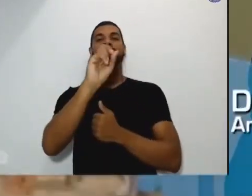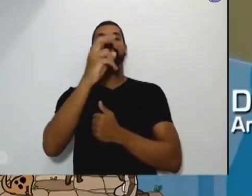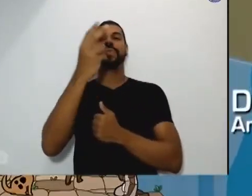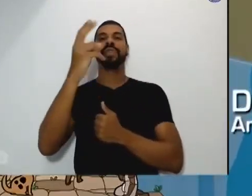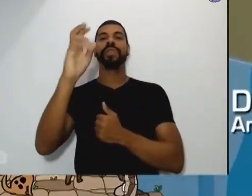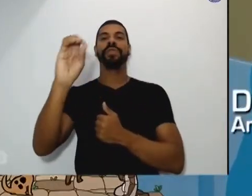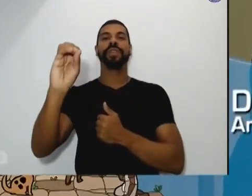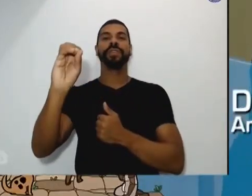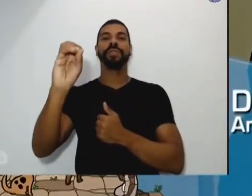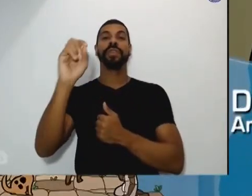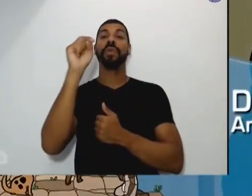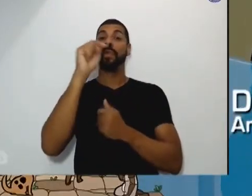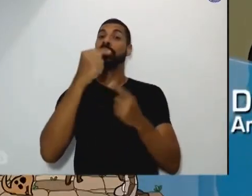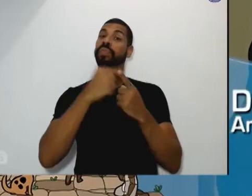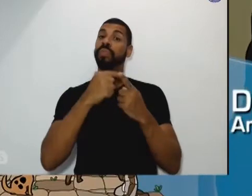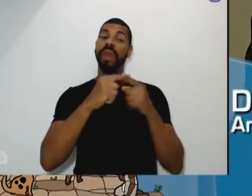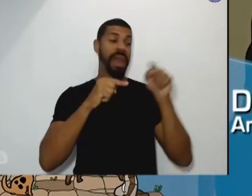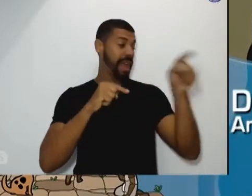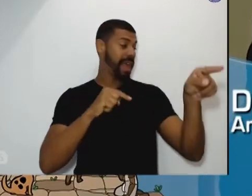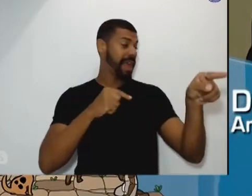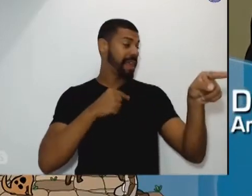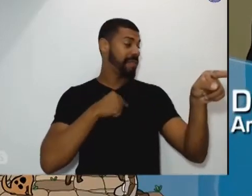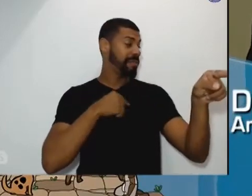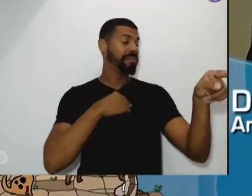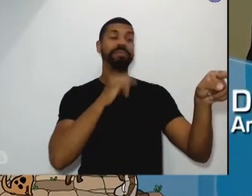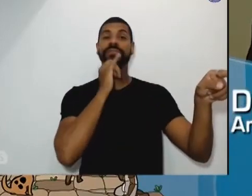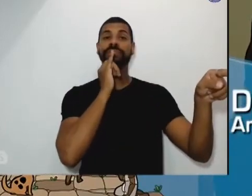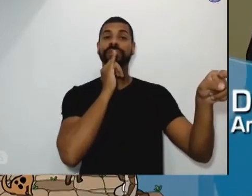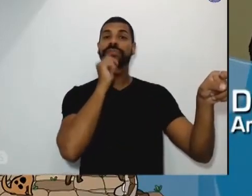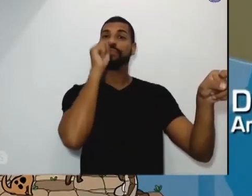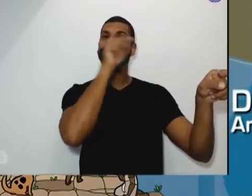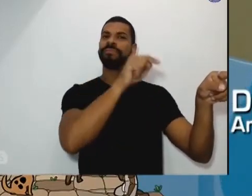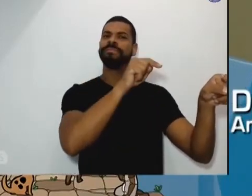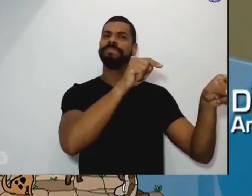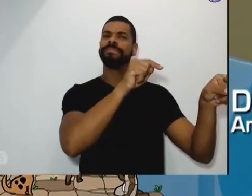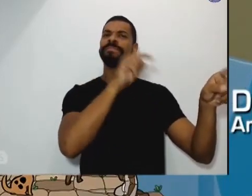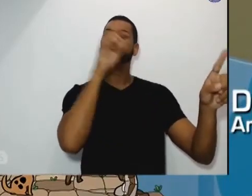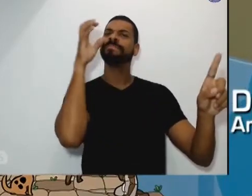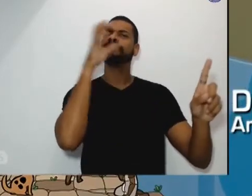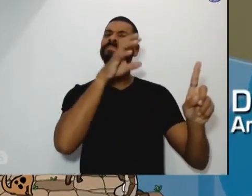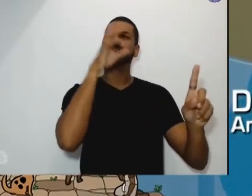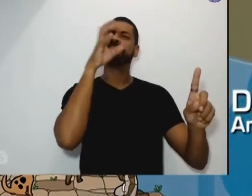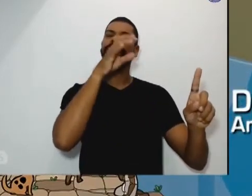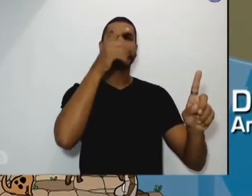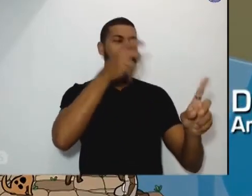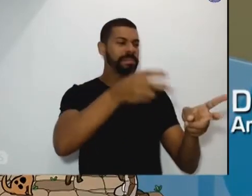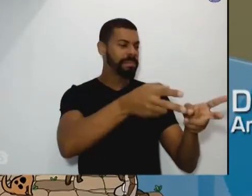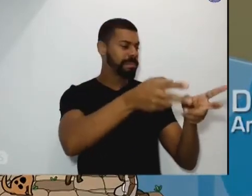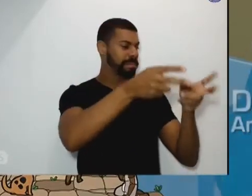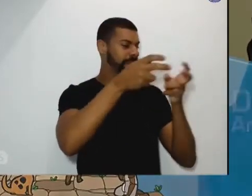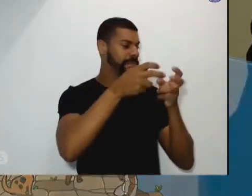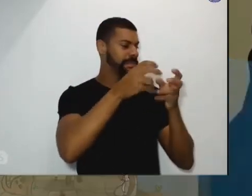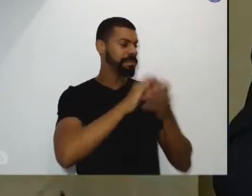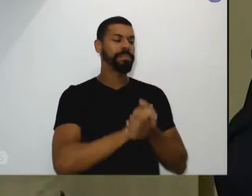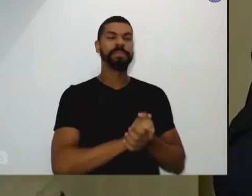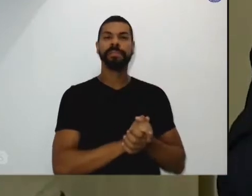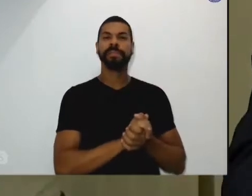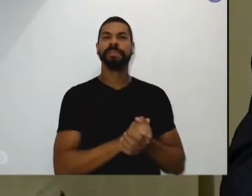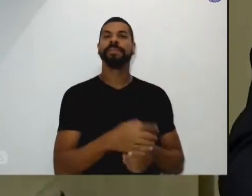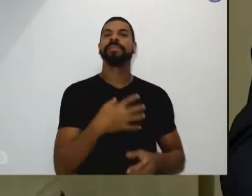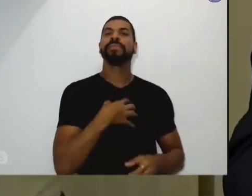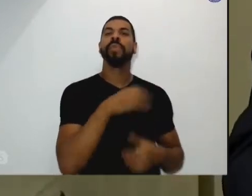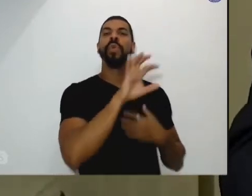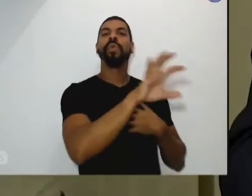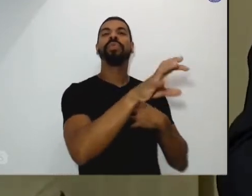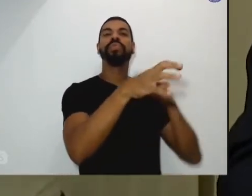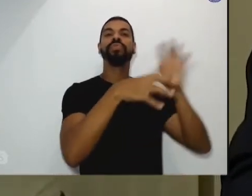mim, é o exemplo de alguém que foi capaz, realmente, de ver no outro o rosto de